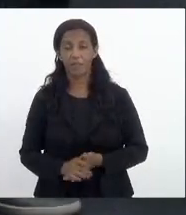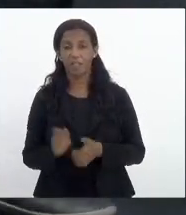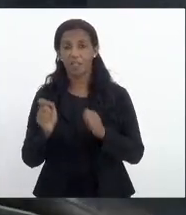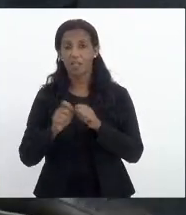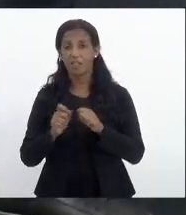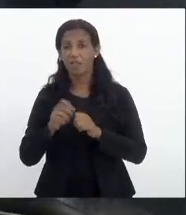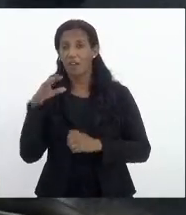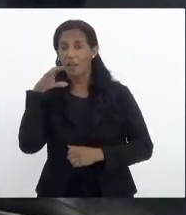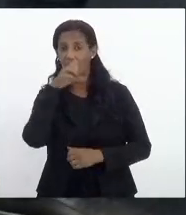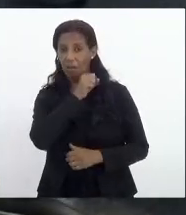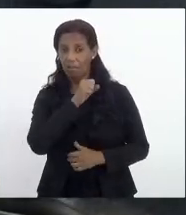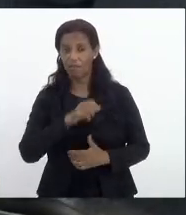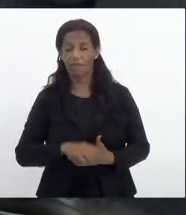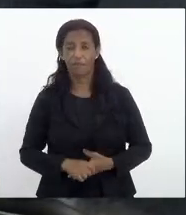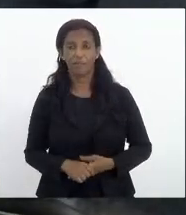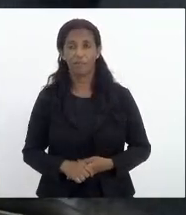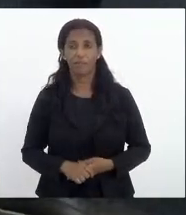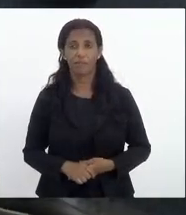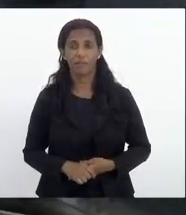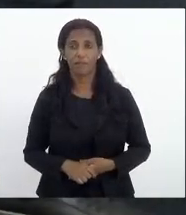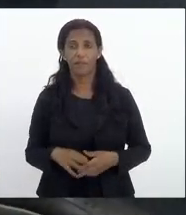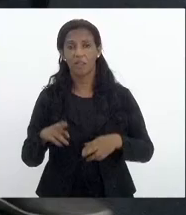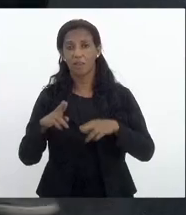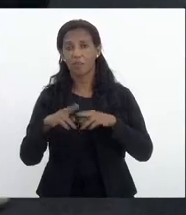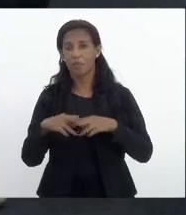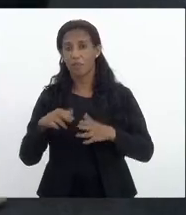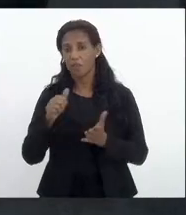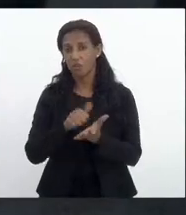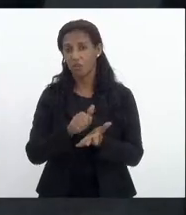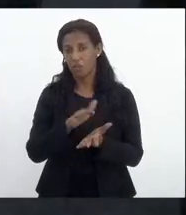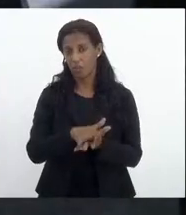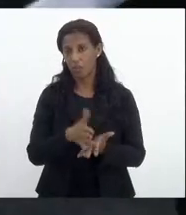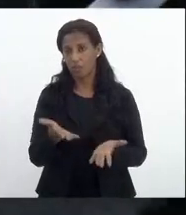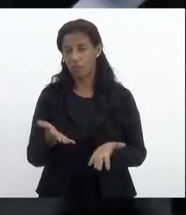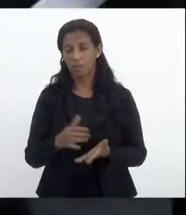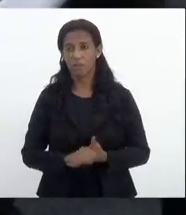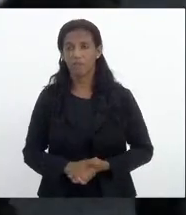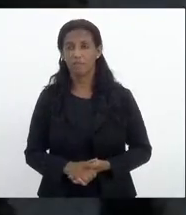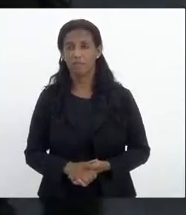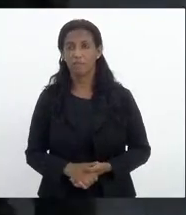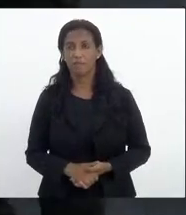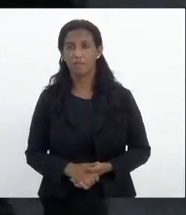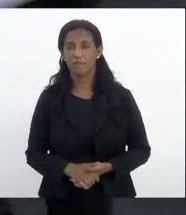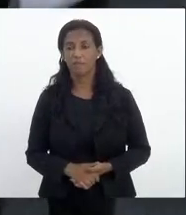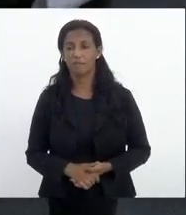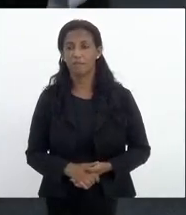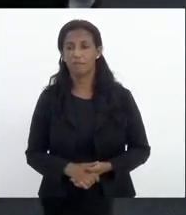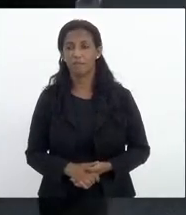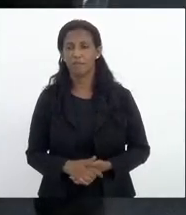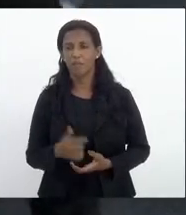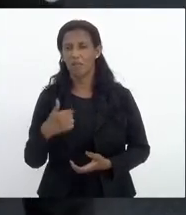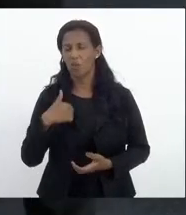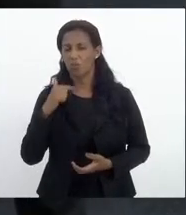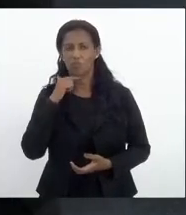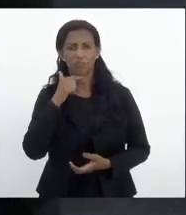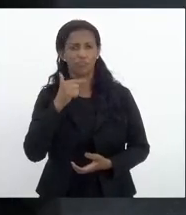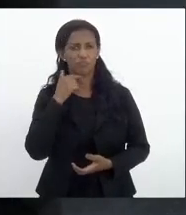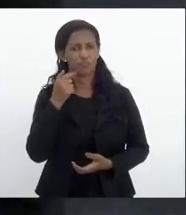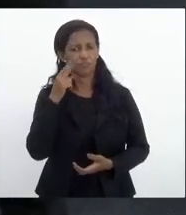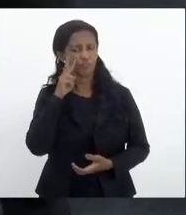correndo e por via de consequência eu não consigo